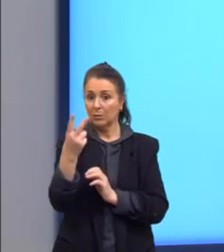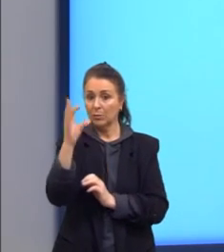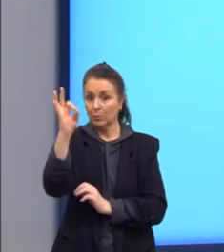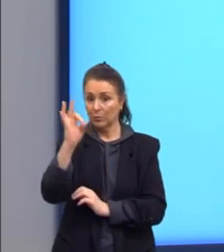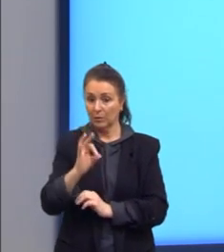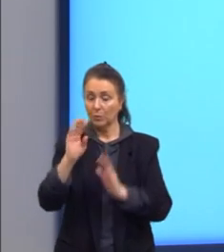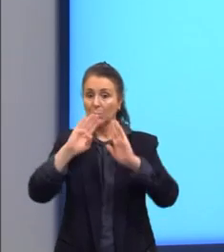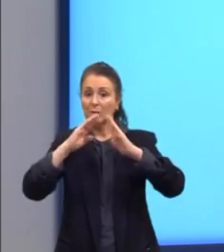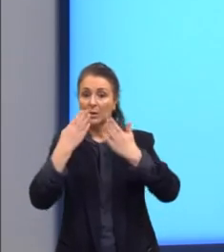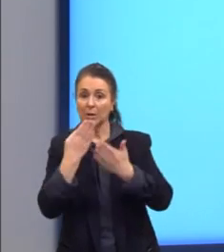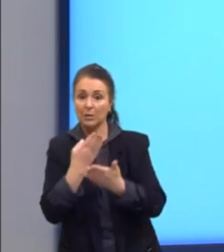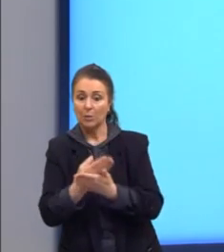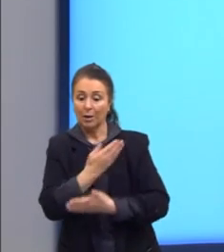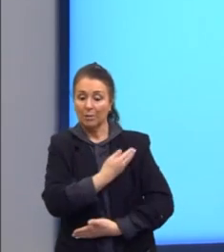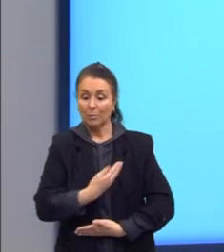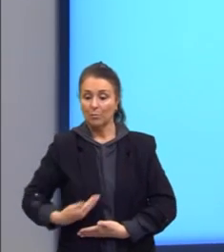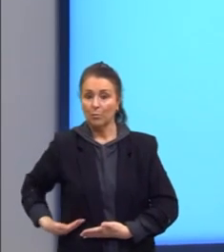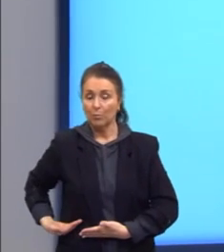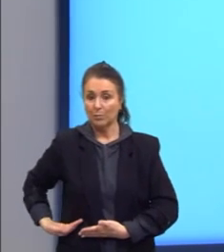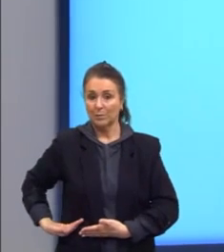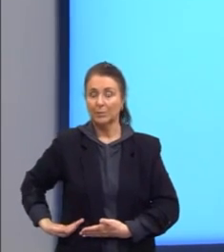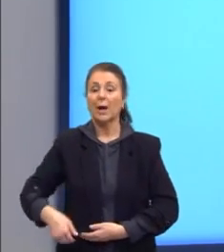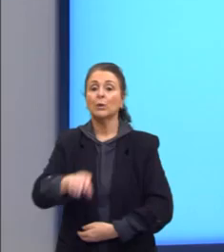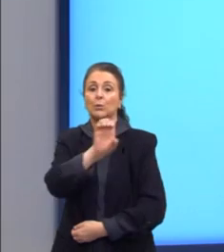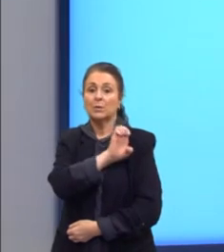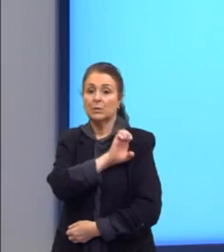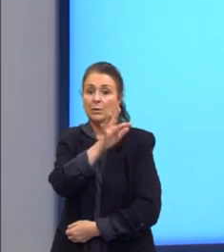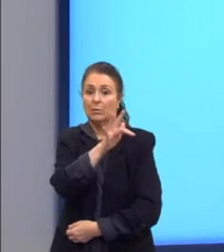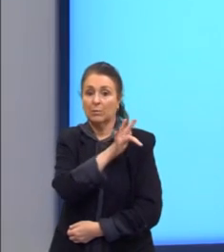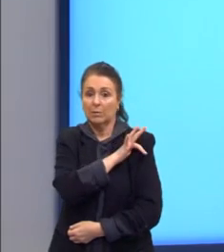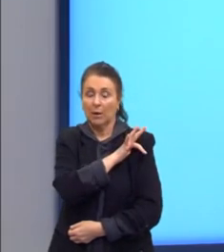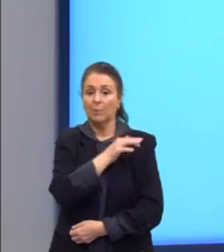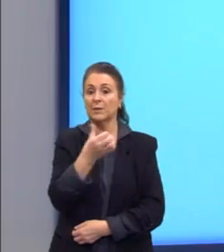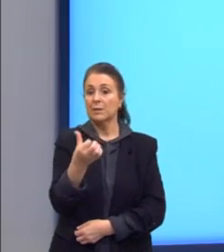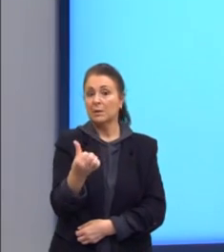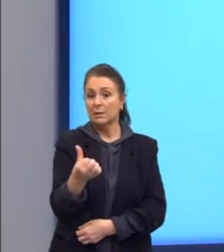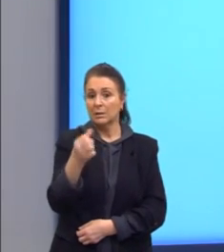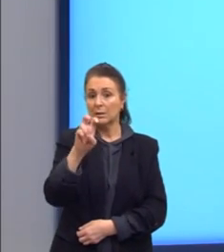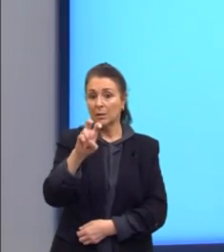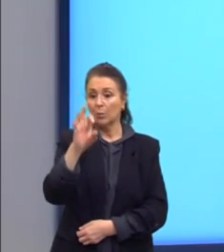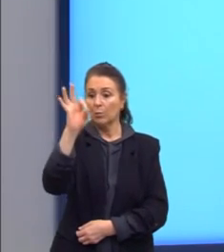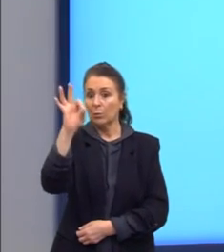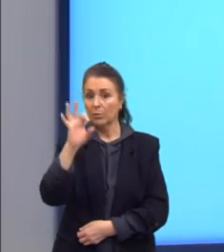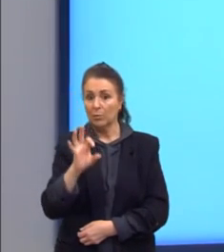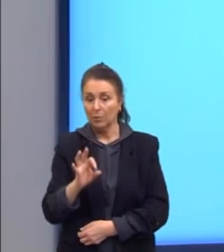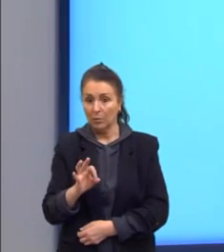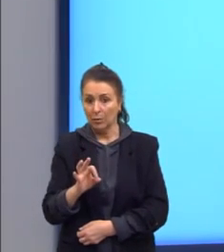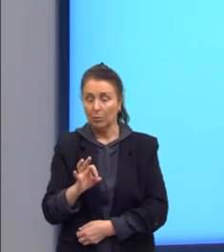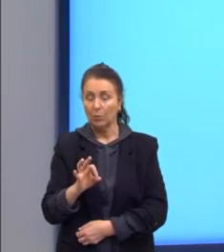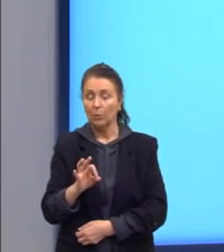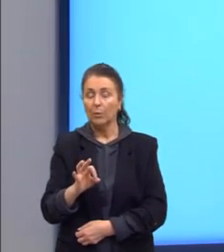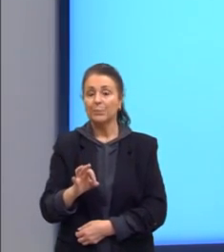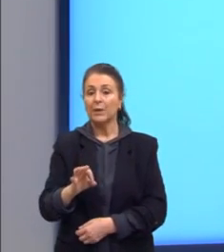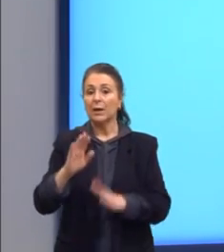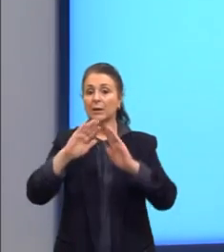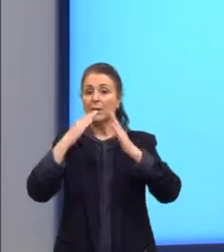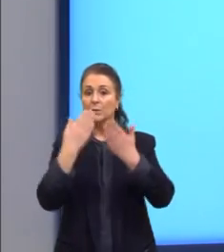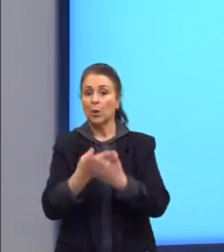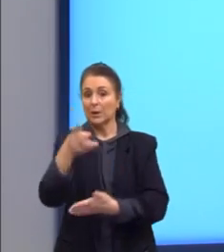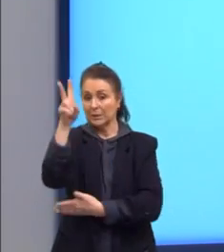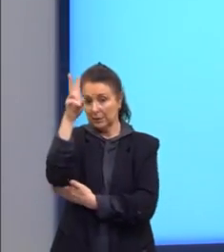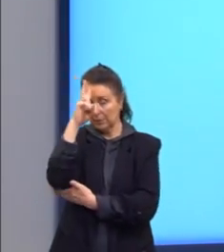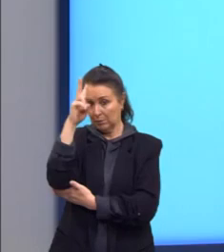das escolas públicas de ensino fundamental e 65% das escolas de ensino médio